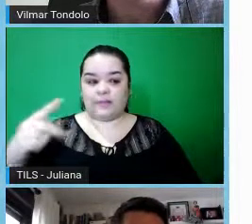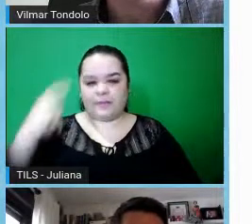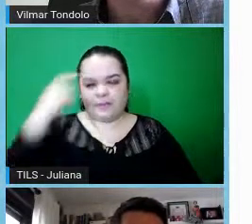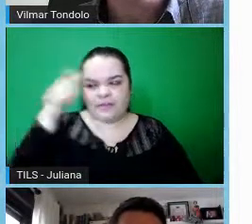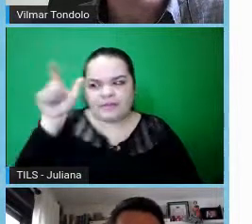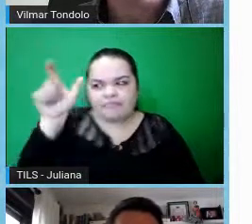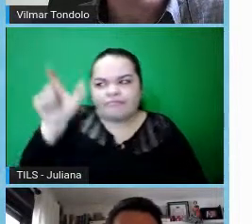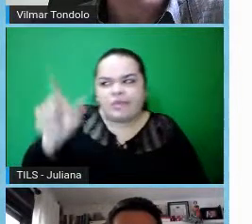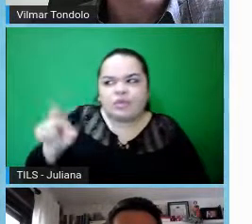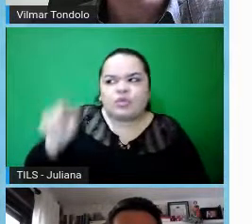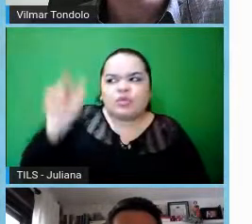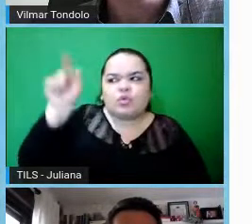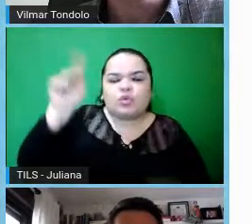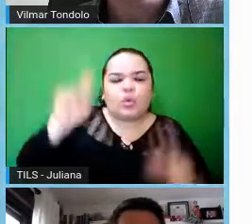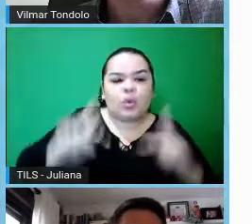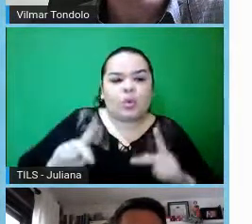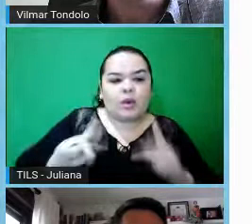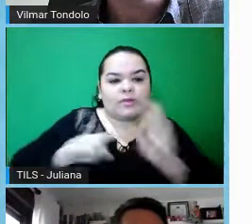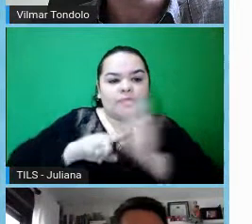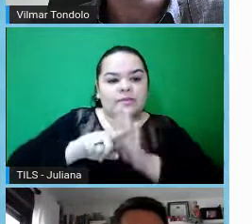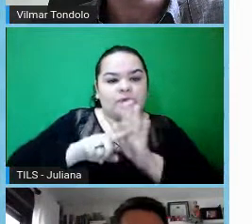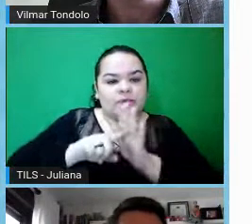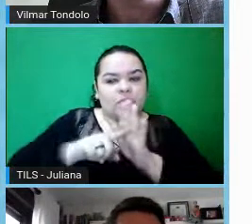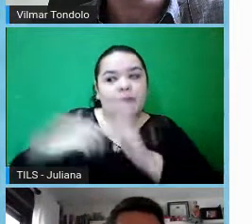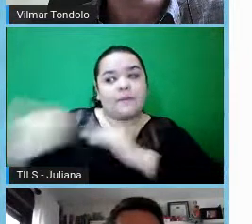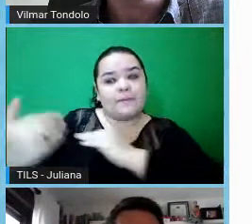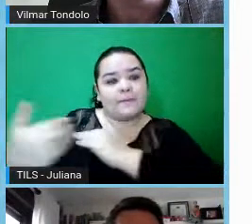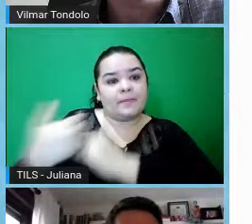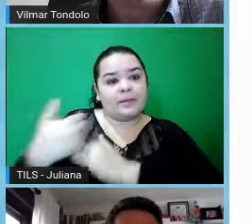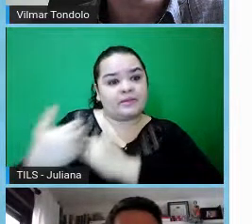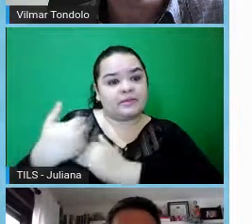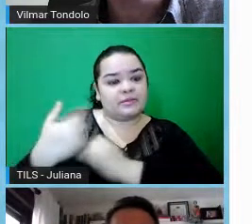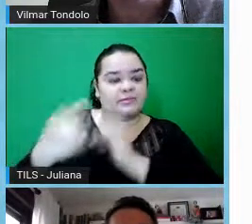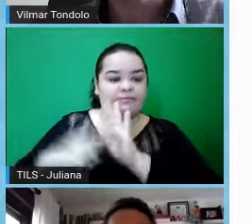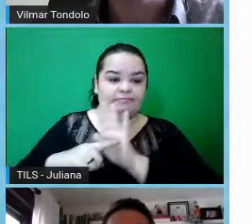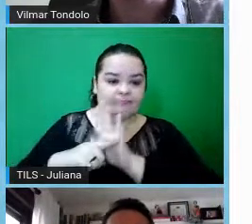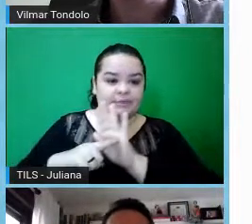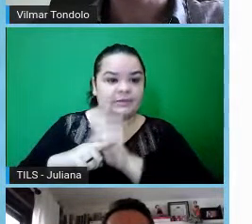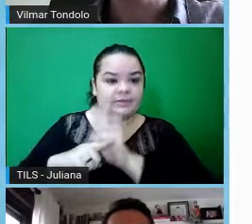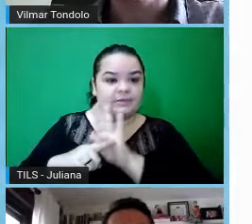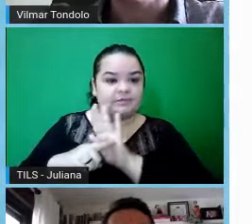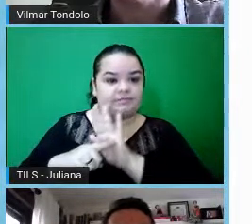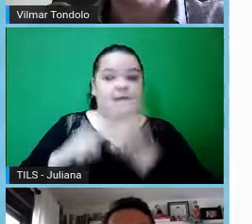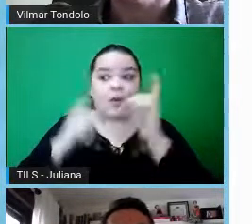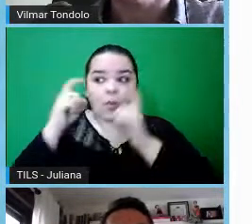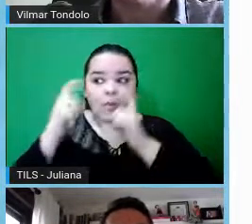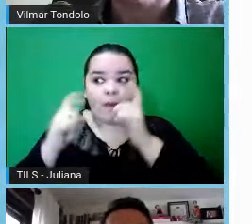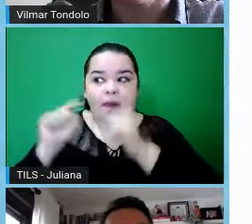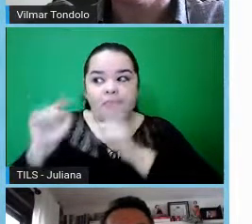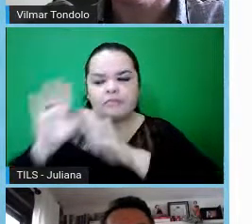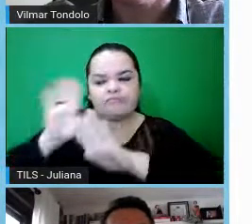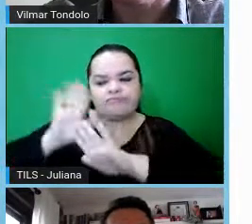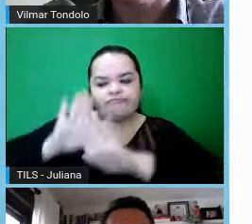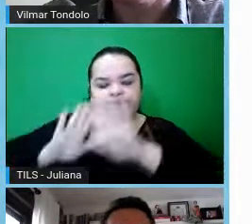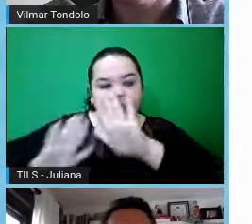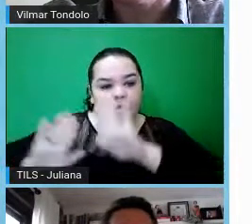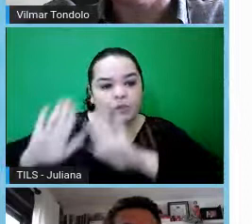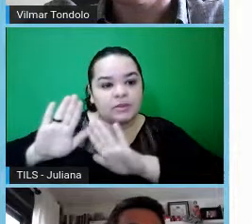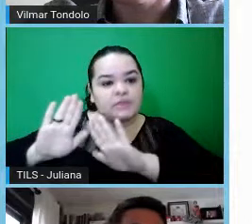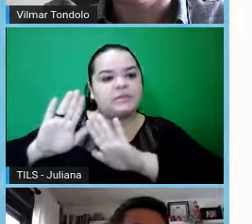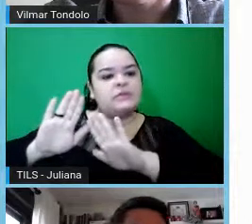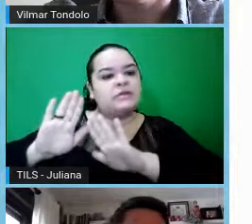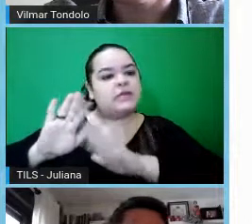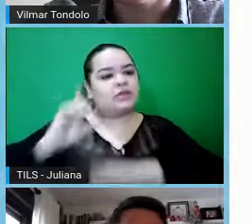né, para os participantes da pesquisa. Então, é pensando na proteção e na garantia dos direitos dos